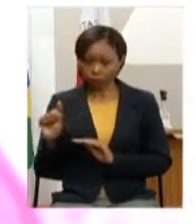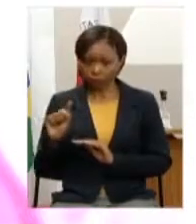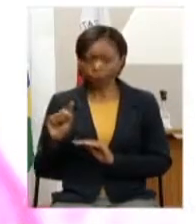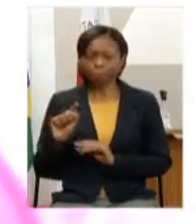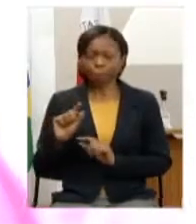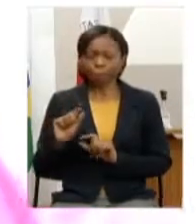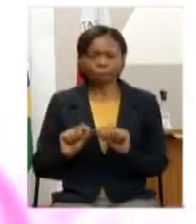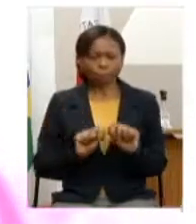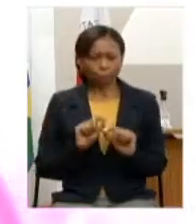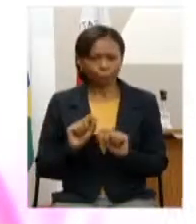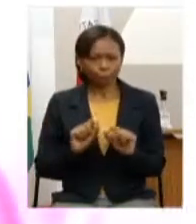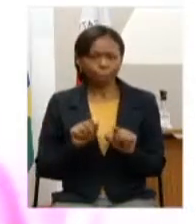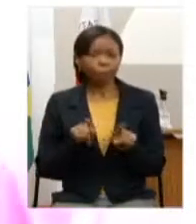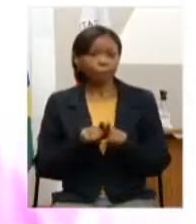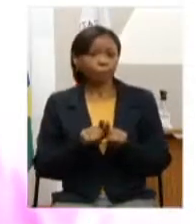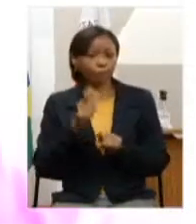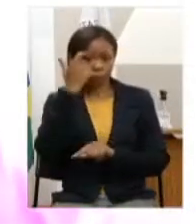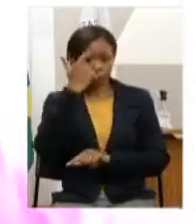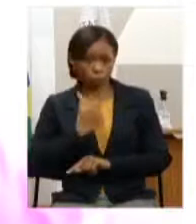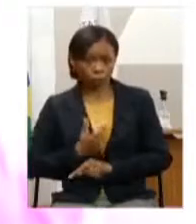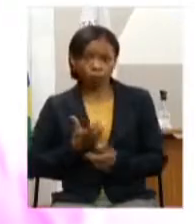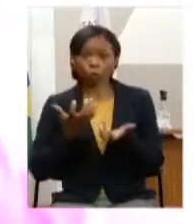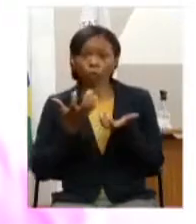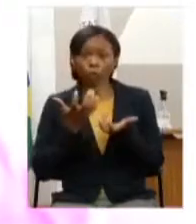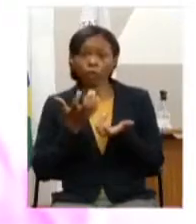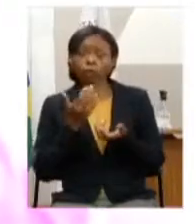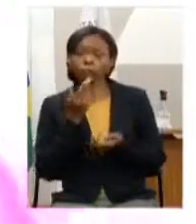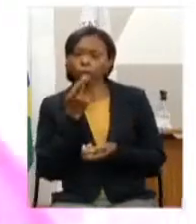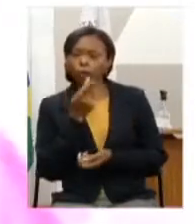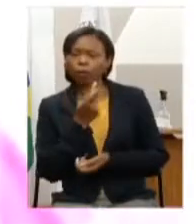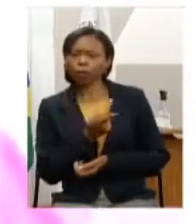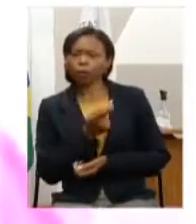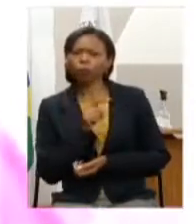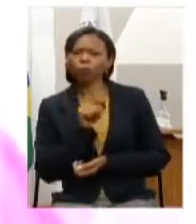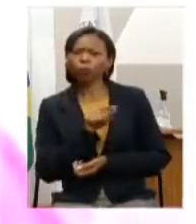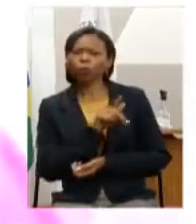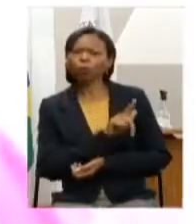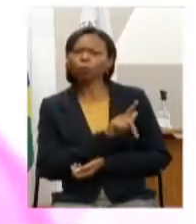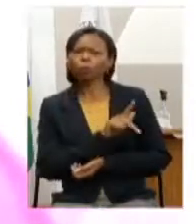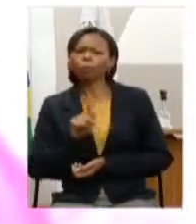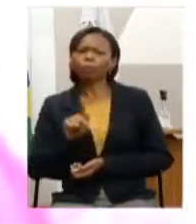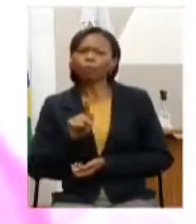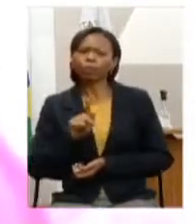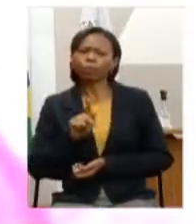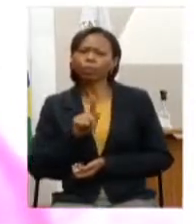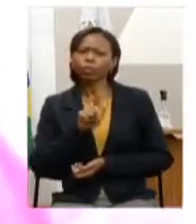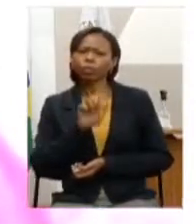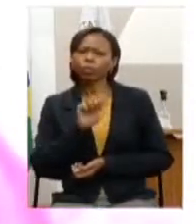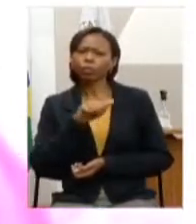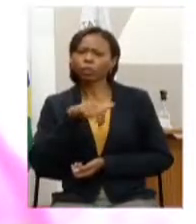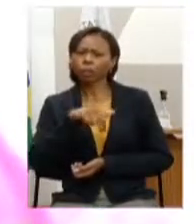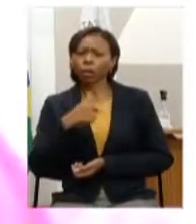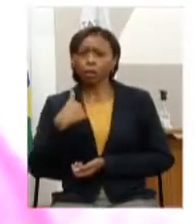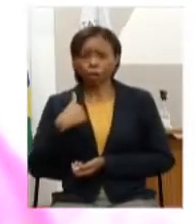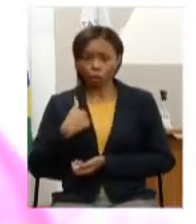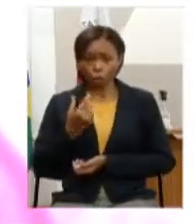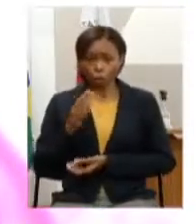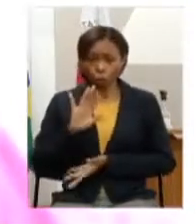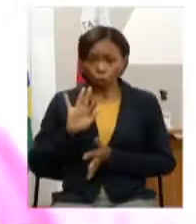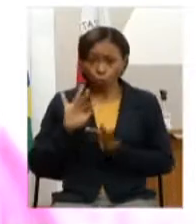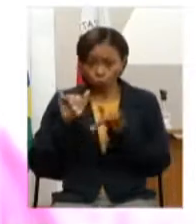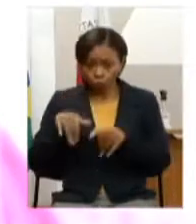presidente doutor Jean se possível eu gostaria de ao final fazer um pequeno